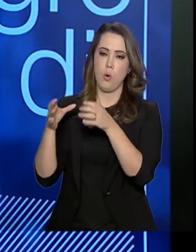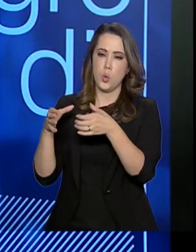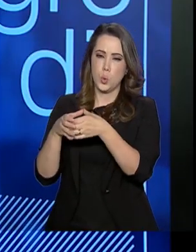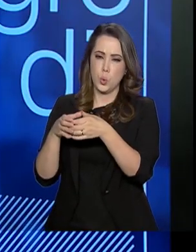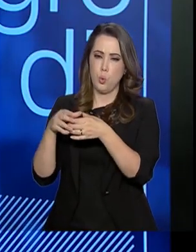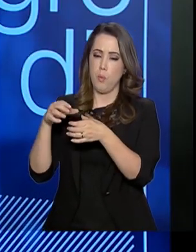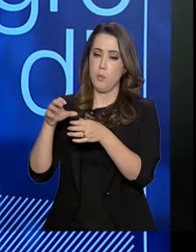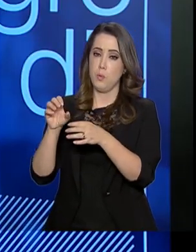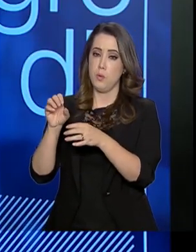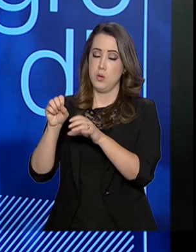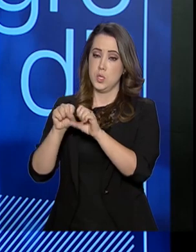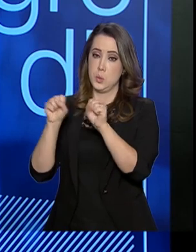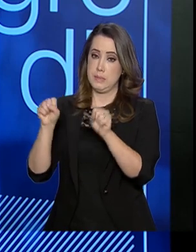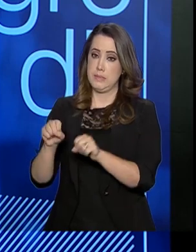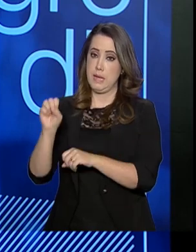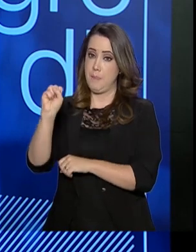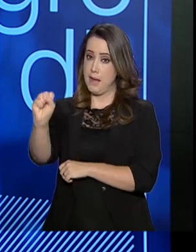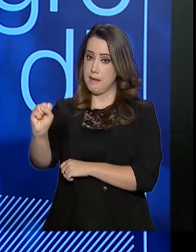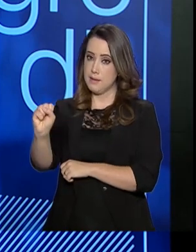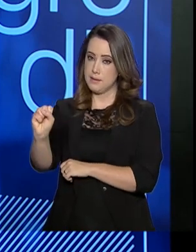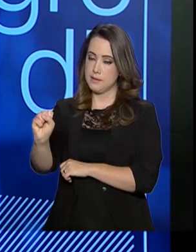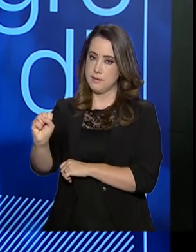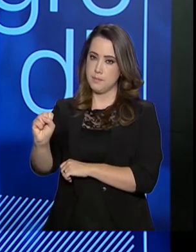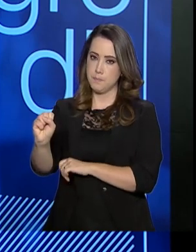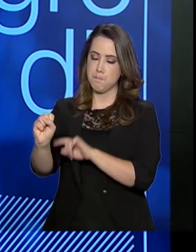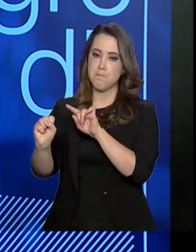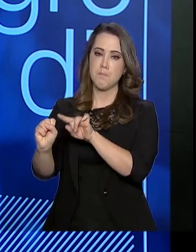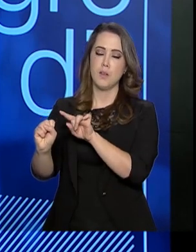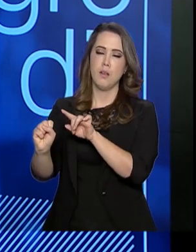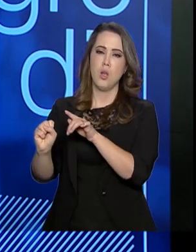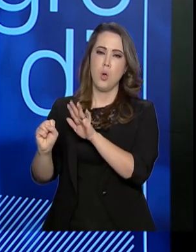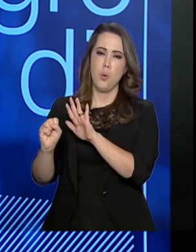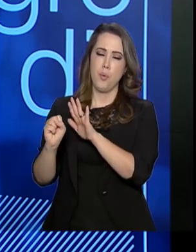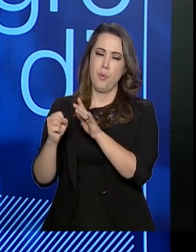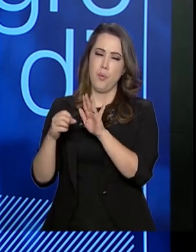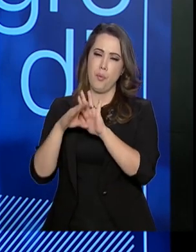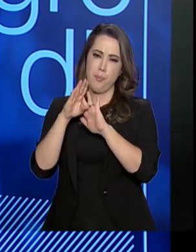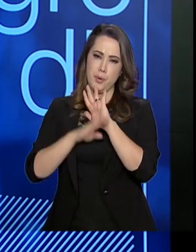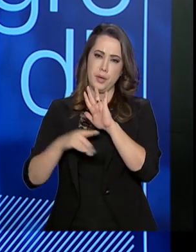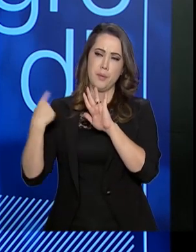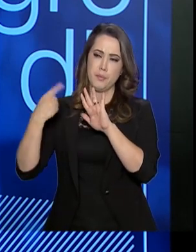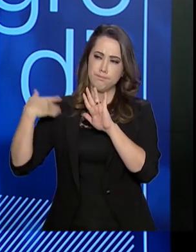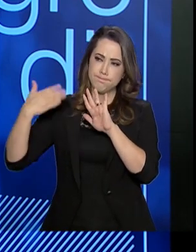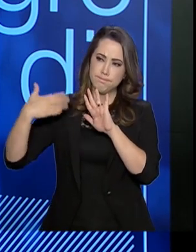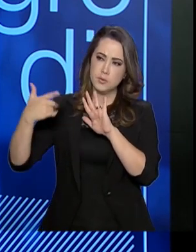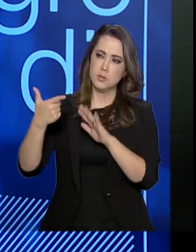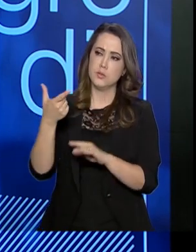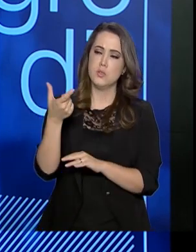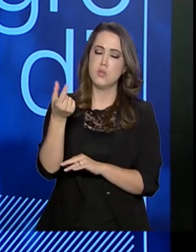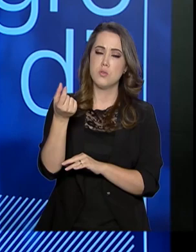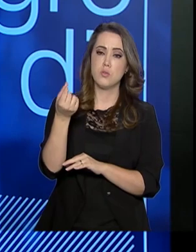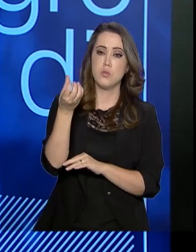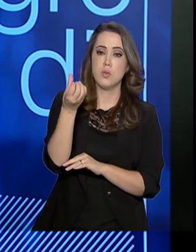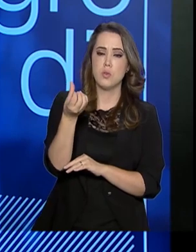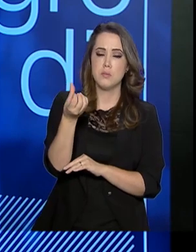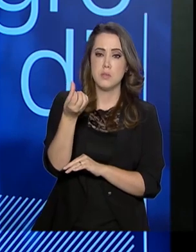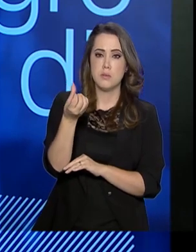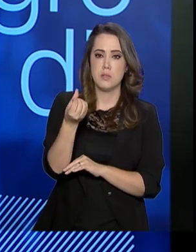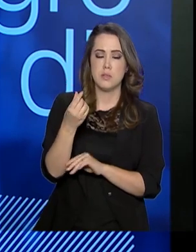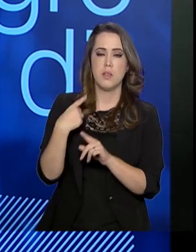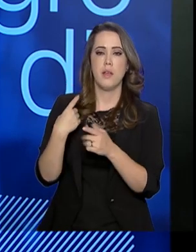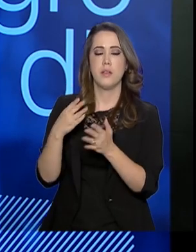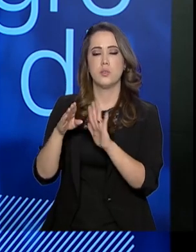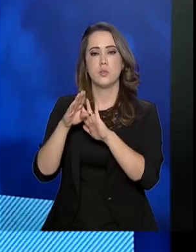Progredir já existe desde 2016. Mas ele já faz uma relação com as empresas que são cadastradas